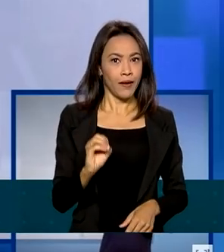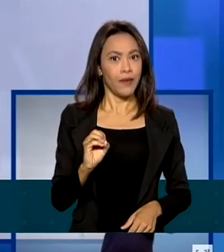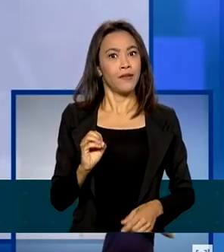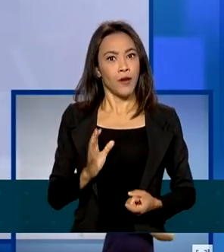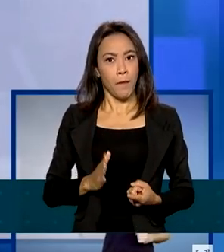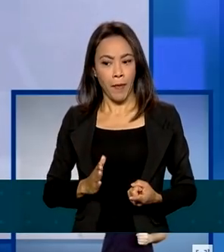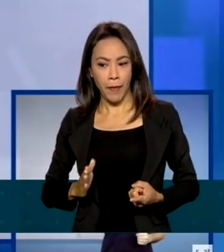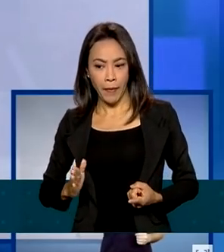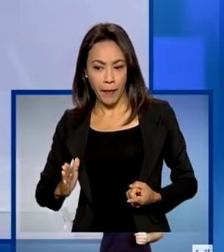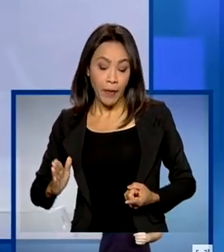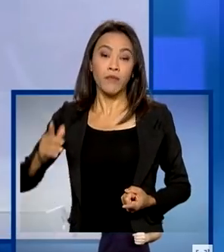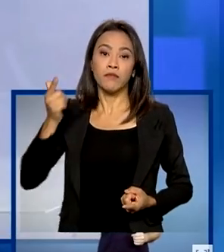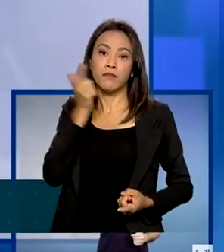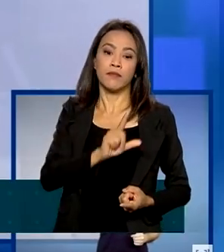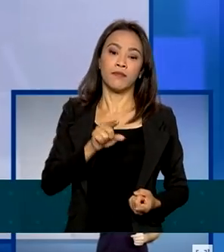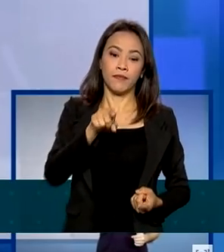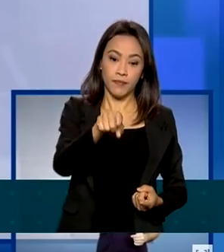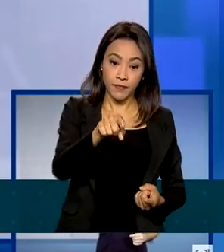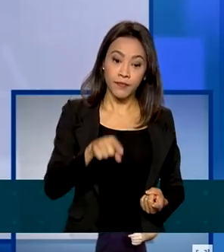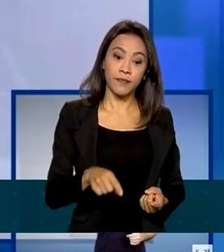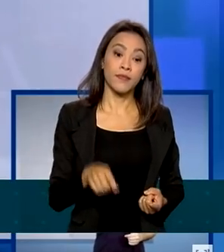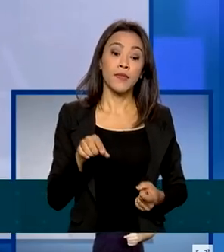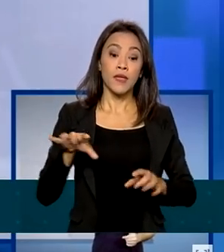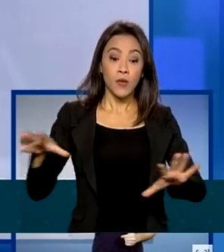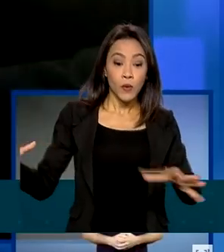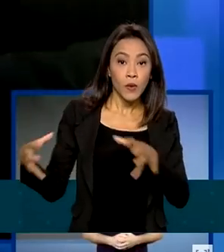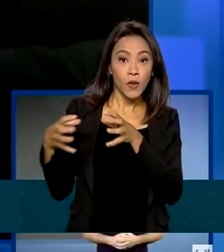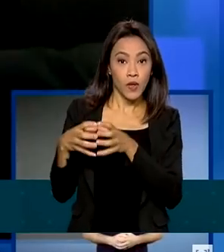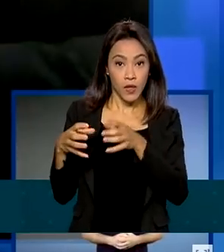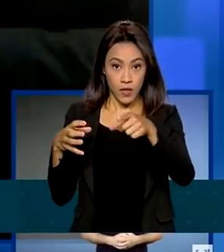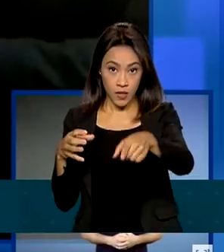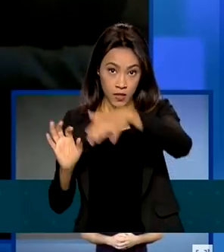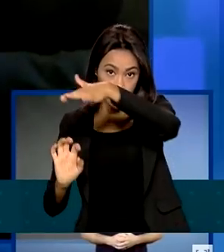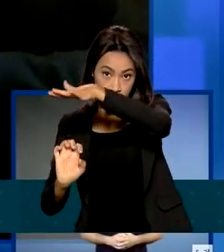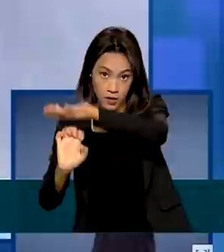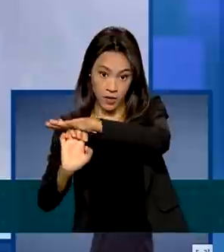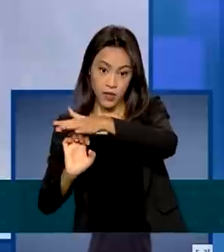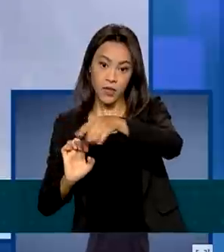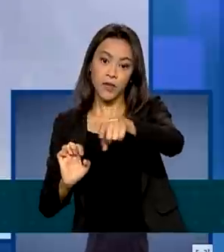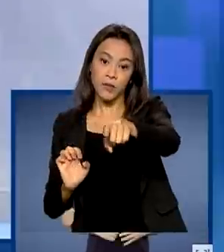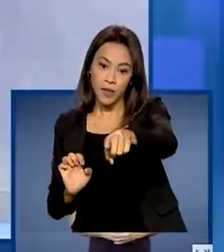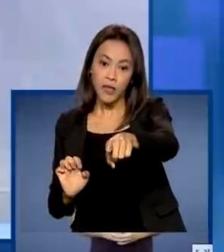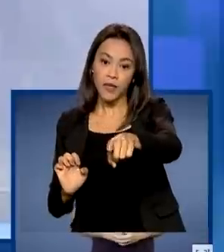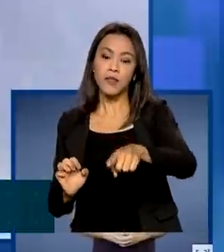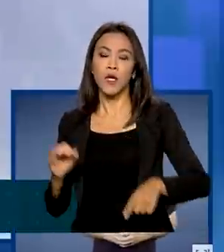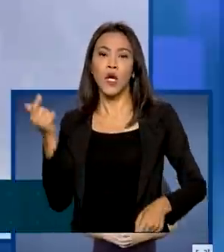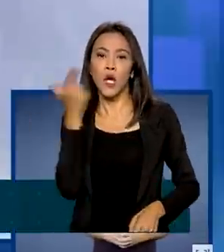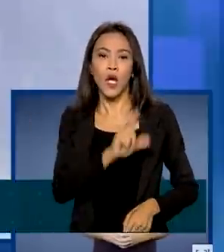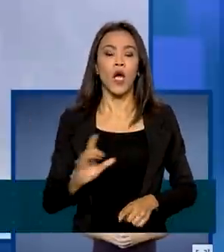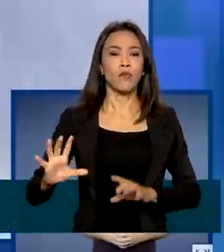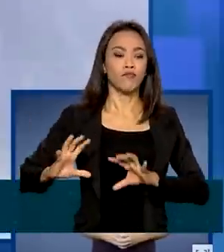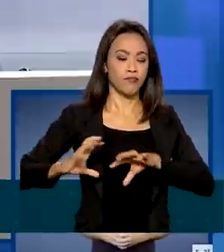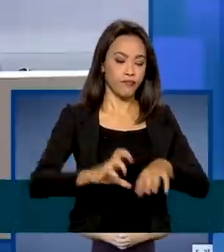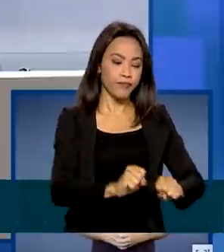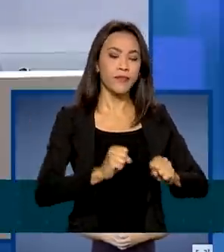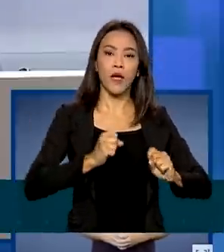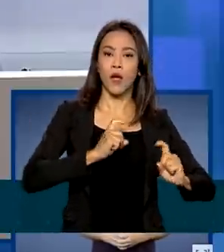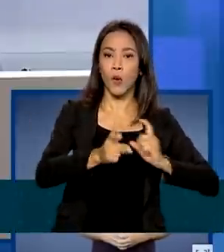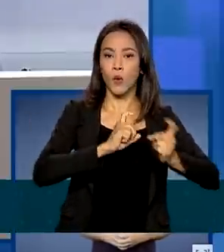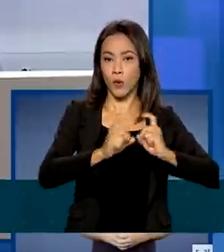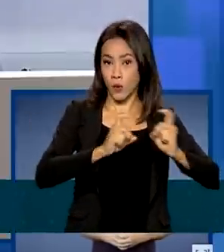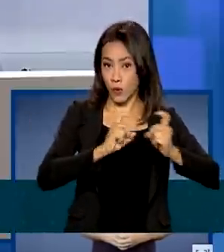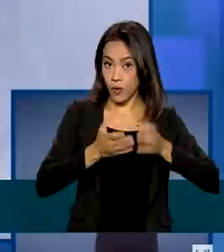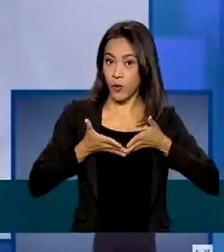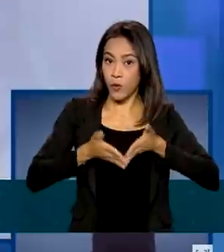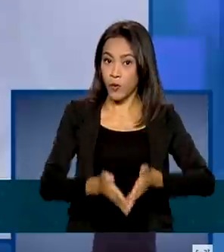Fundo de Investimentos e Participação Shelf 119 Multi-Estratégia assumiu o controle da companhia Docas do Espírito